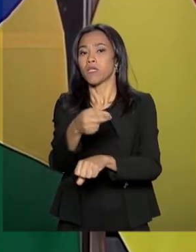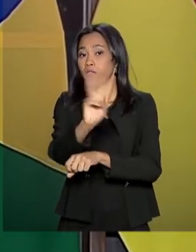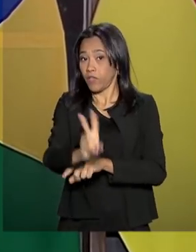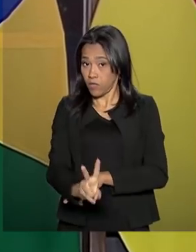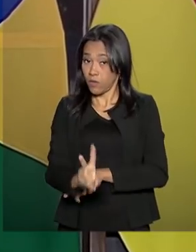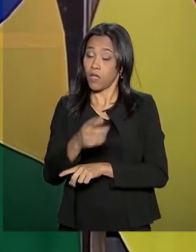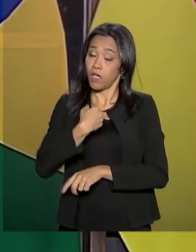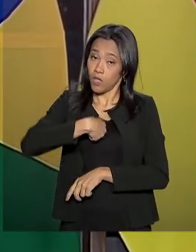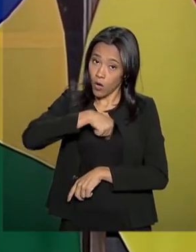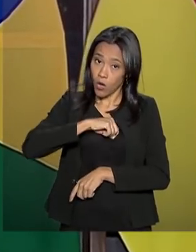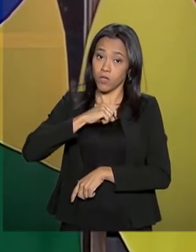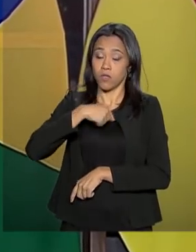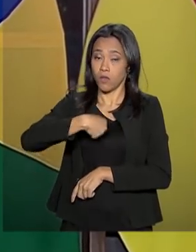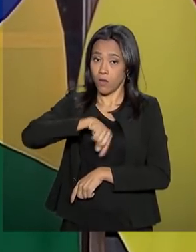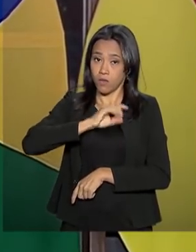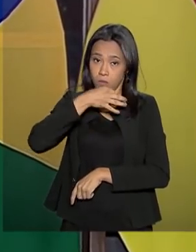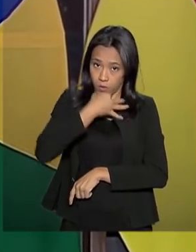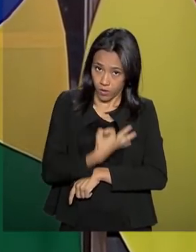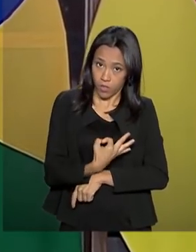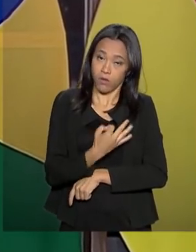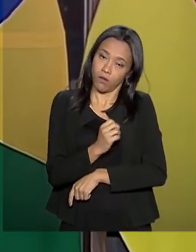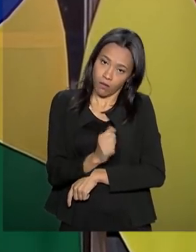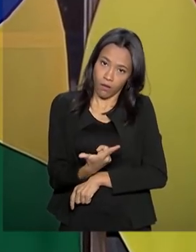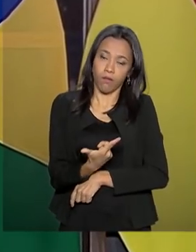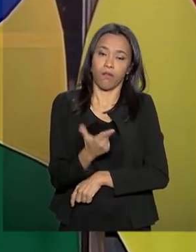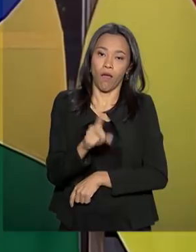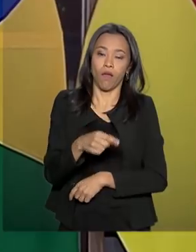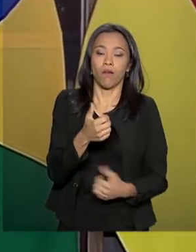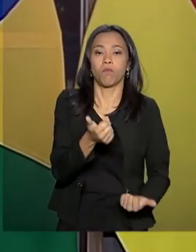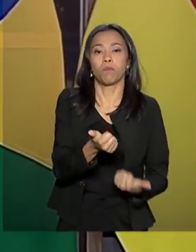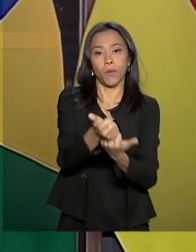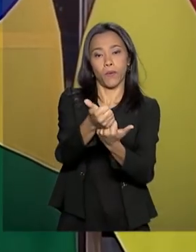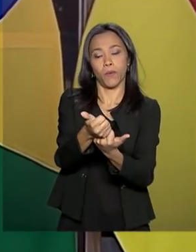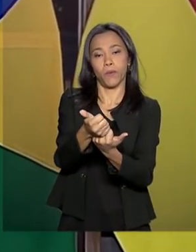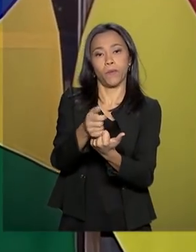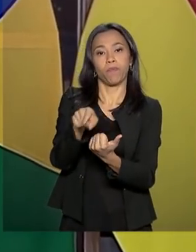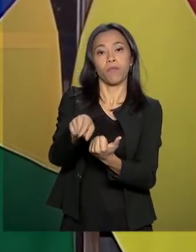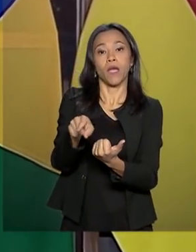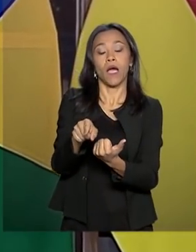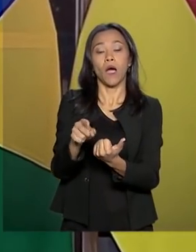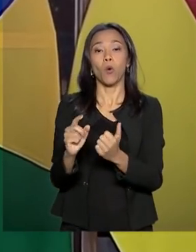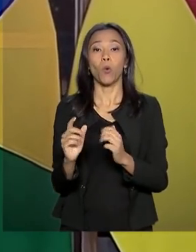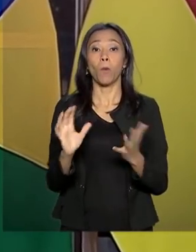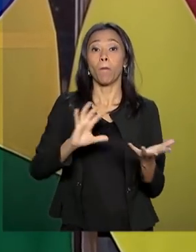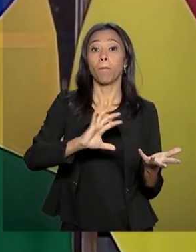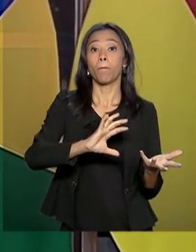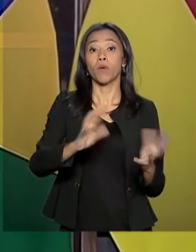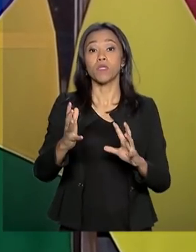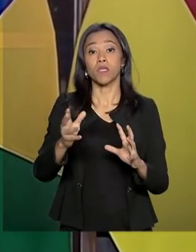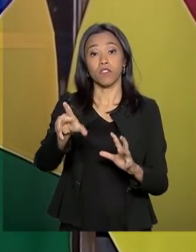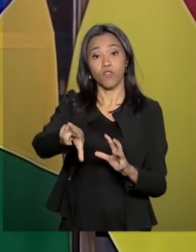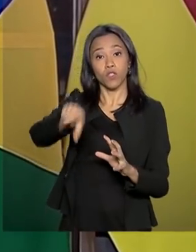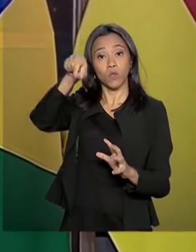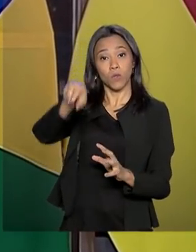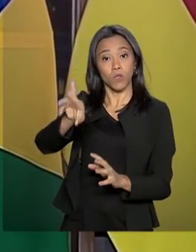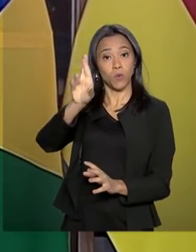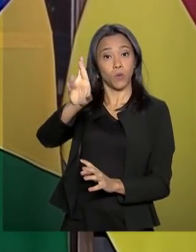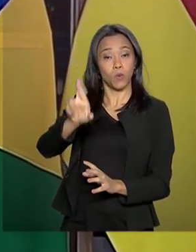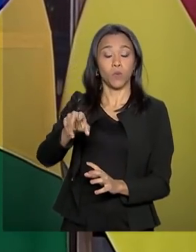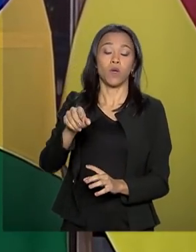base continua sendo, evidentemente, a de apoio ao processo de transição, conduzido pelo presidente encarregado Guaidó